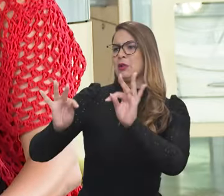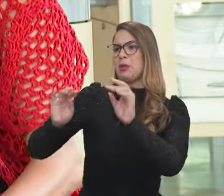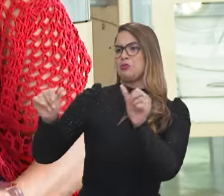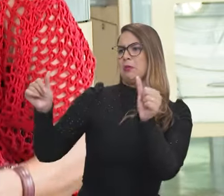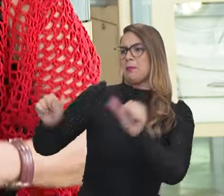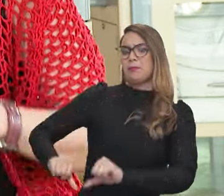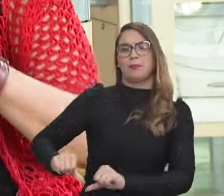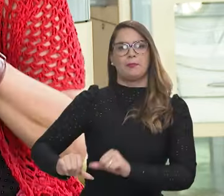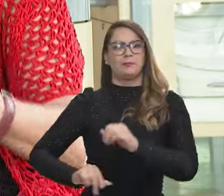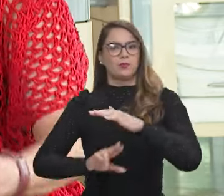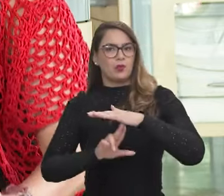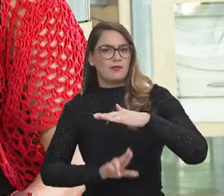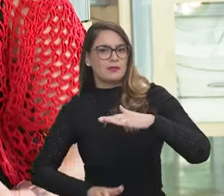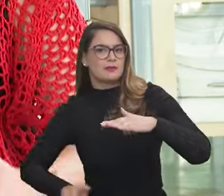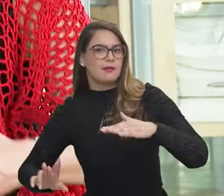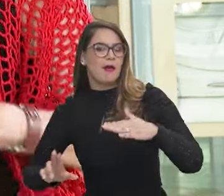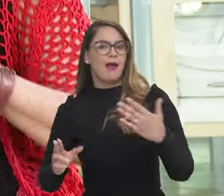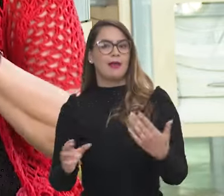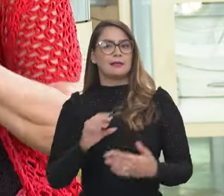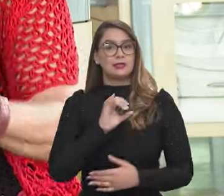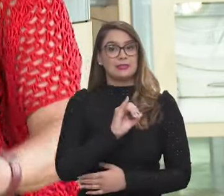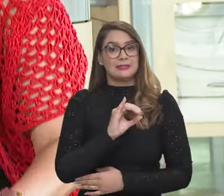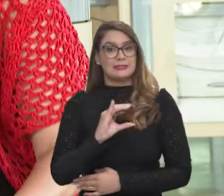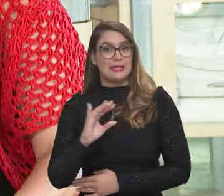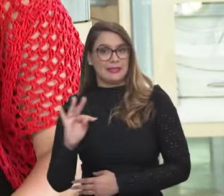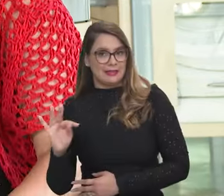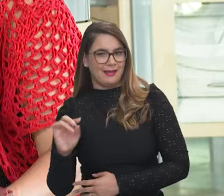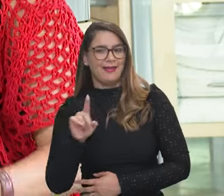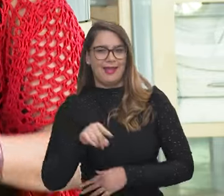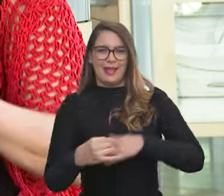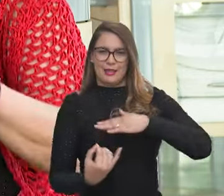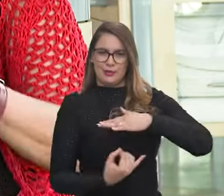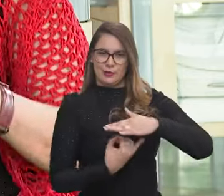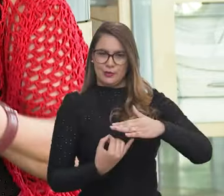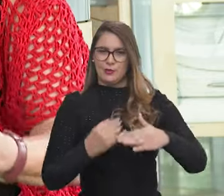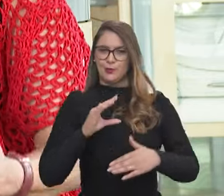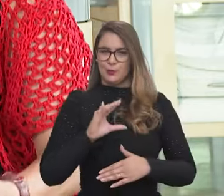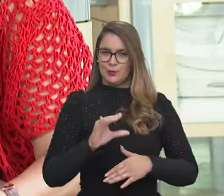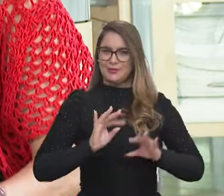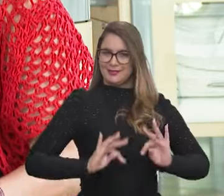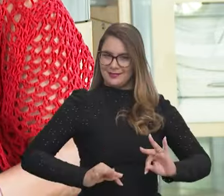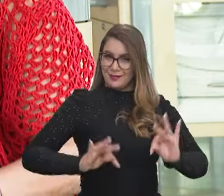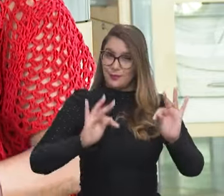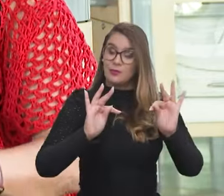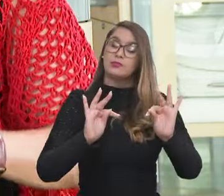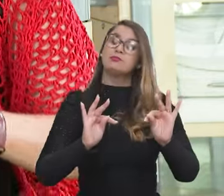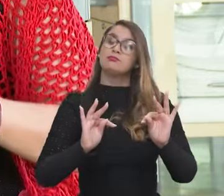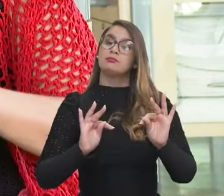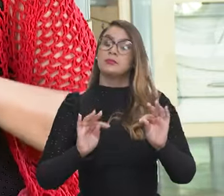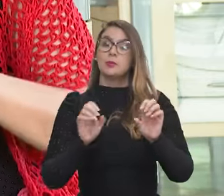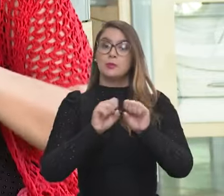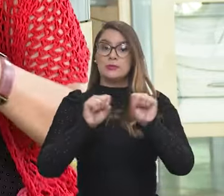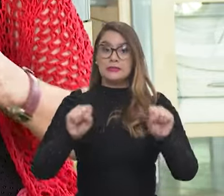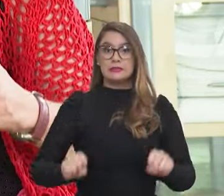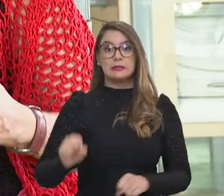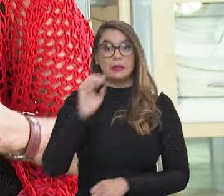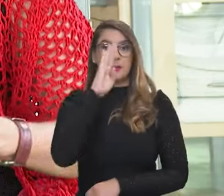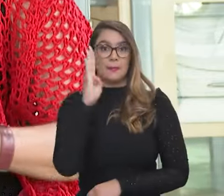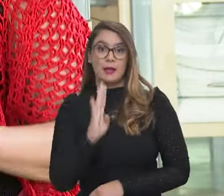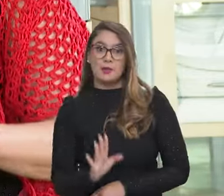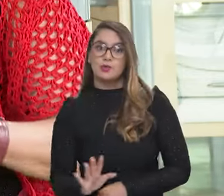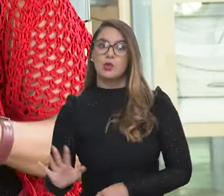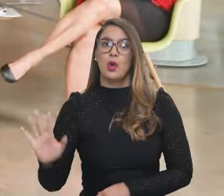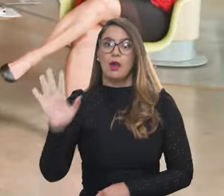de Ciência e Tecnologia, as universidades, os ICTs, que são os Institutos de Ciência e Tecnologia, ou seja, o Sistema